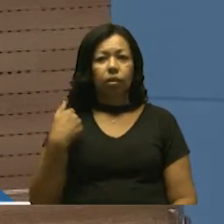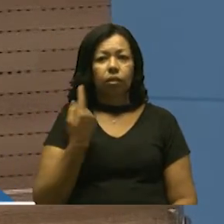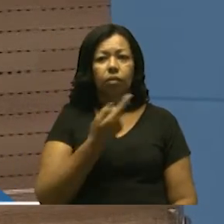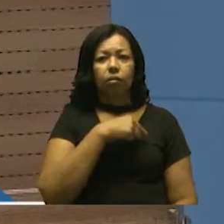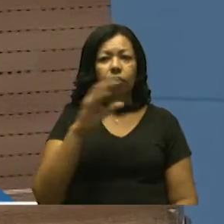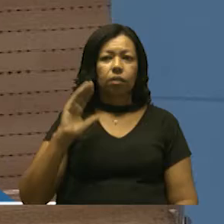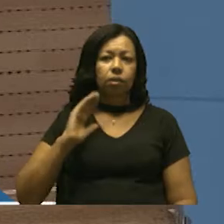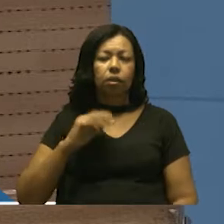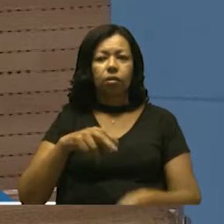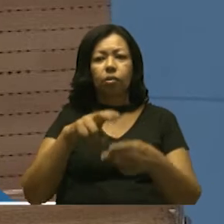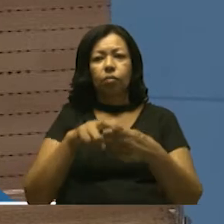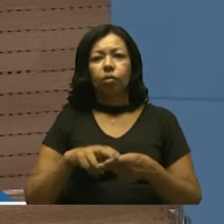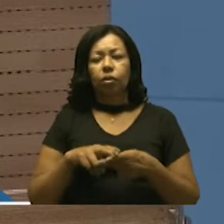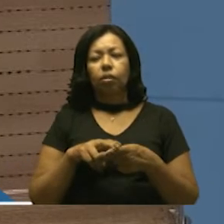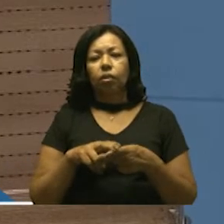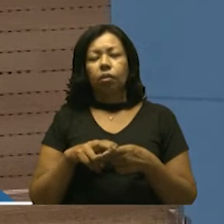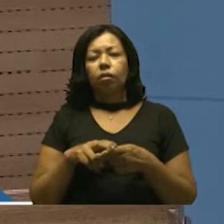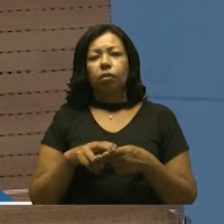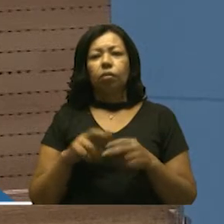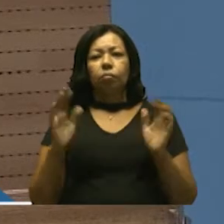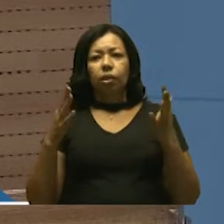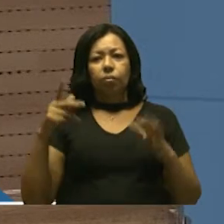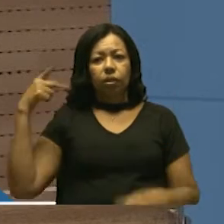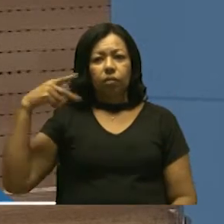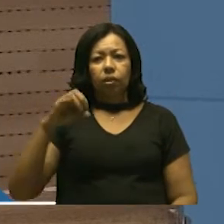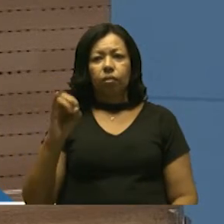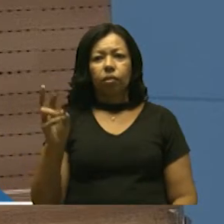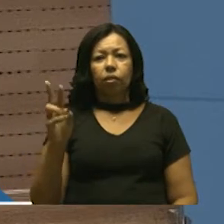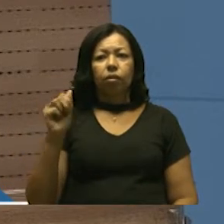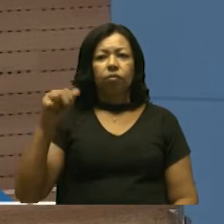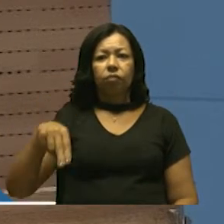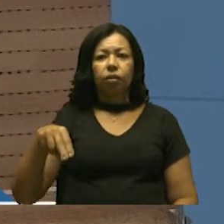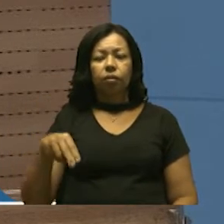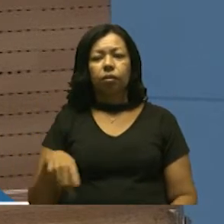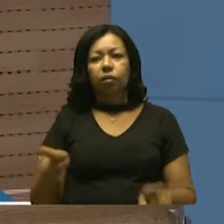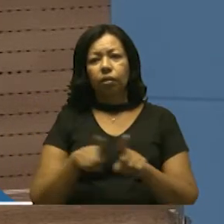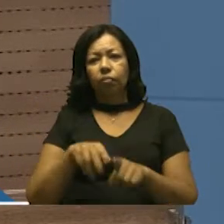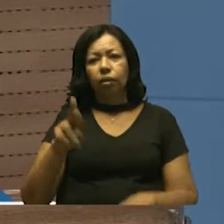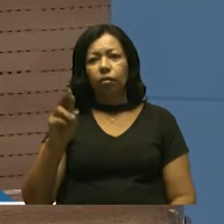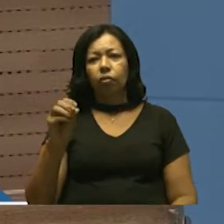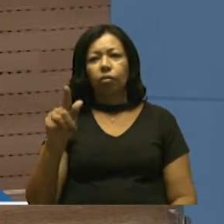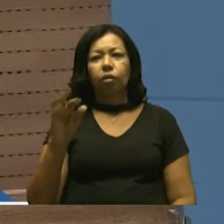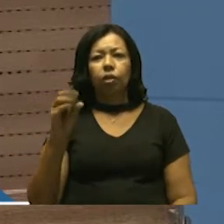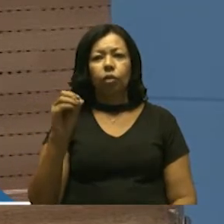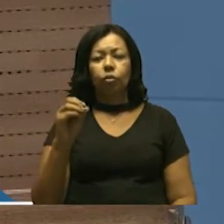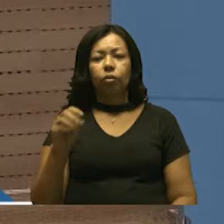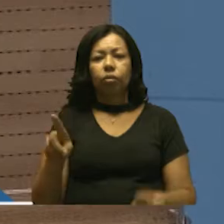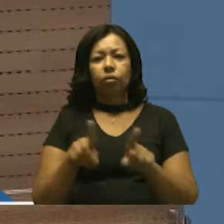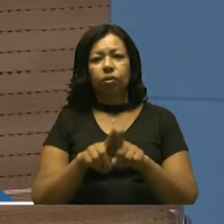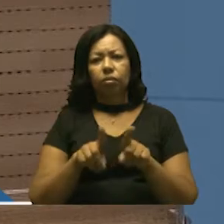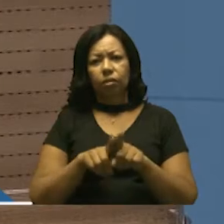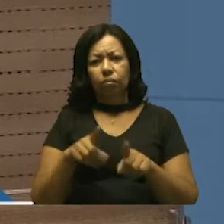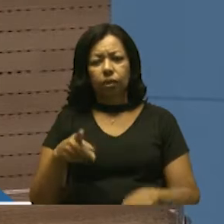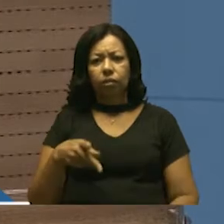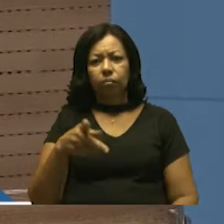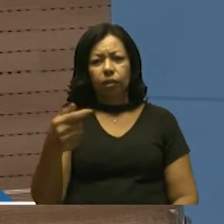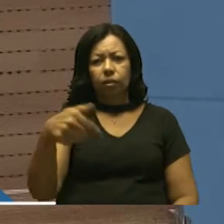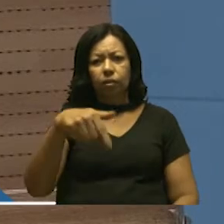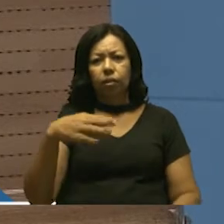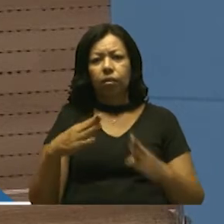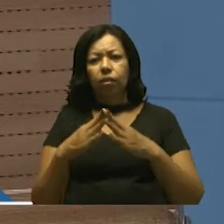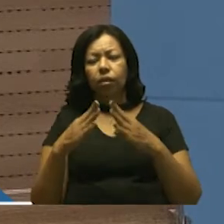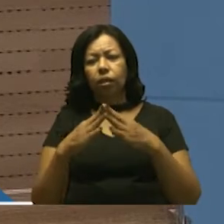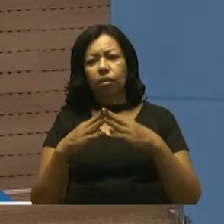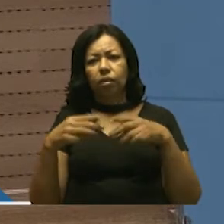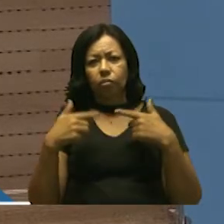município. Por isso, parabenizo o vereador Ivan, parabenizo o vereador Rodrigo, e incansavelmente, aqui nesta casa,